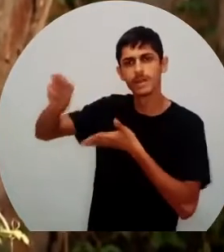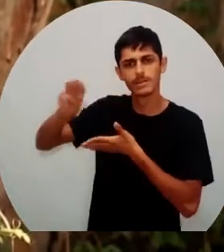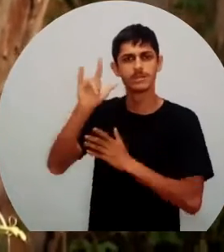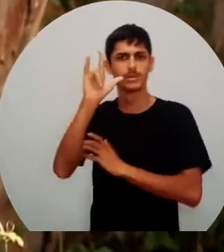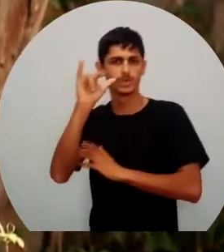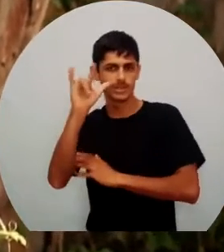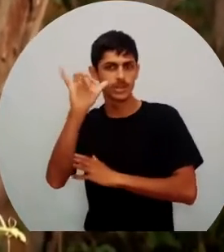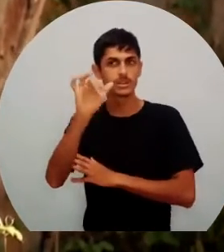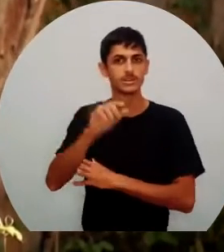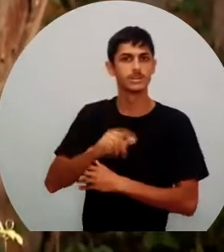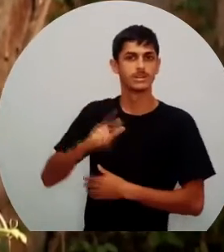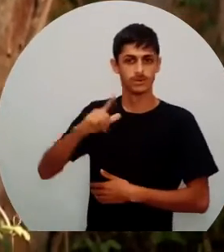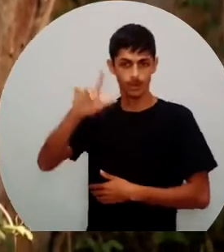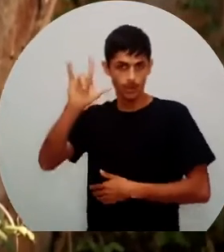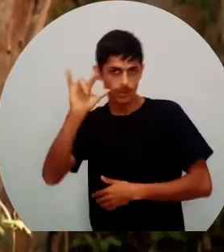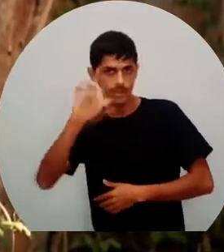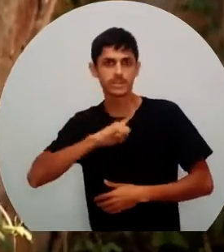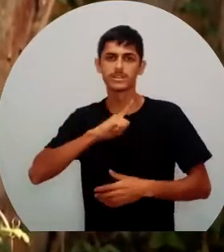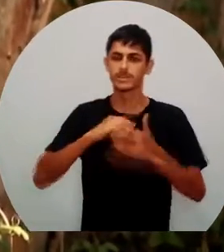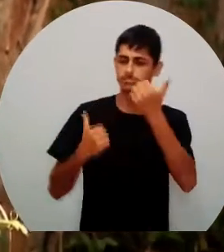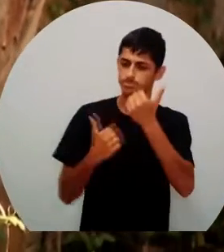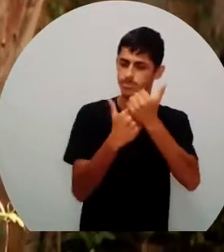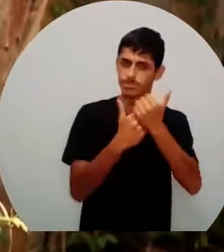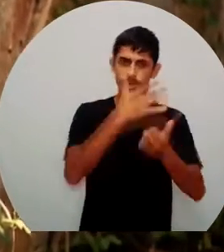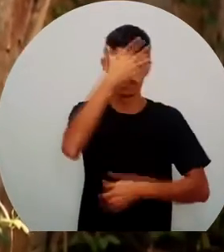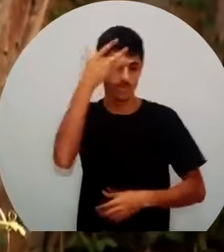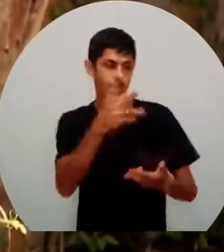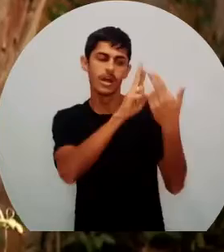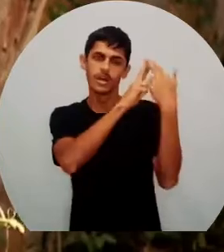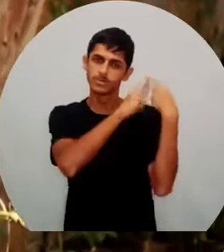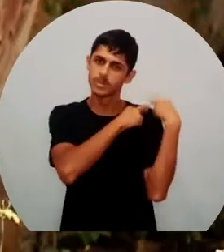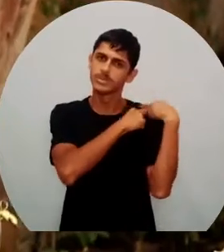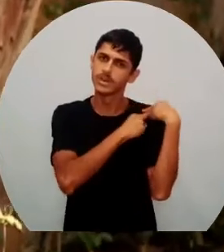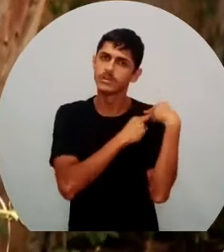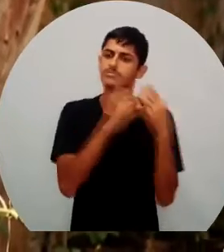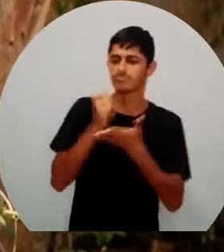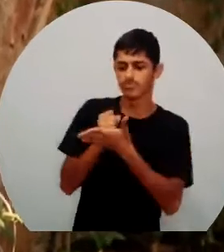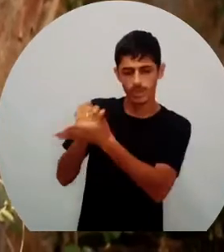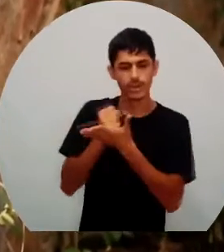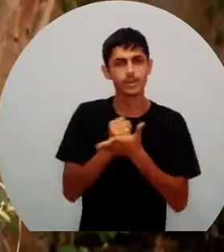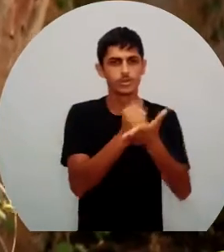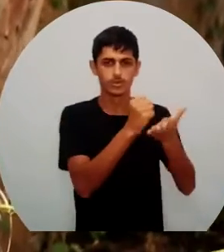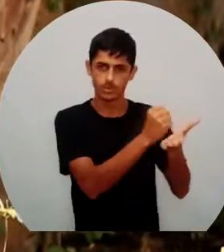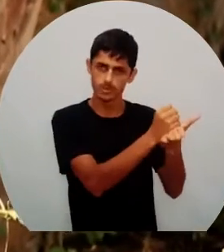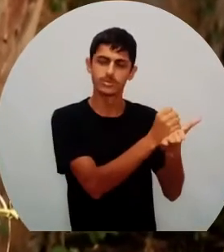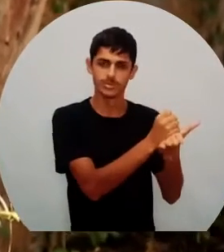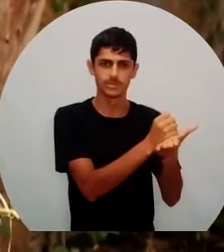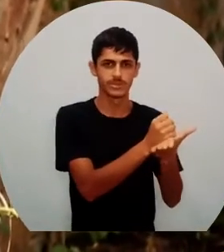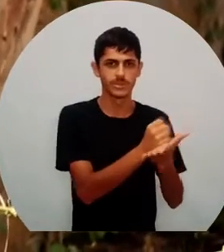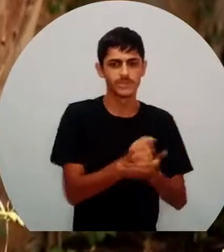lá tem uma variedade de guias ou melhor, condutores locais que possam lhe auxiliar com segurança,